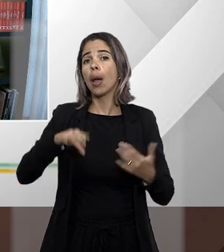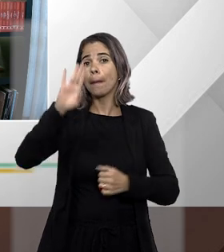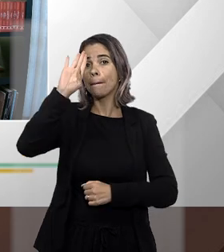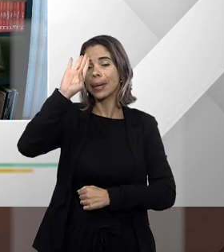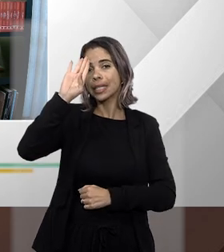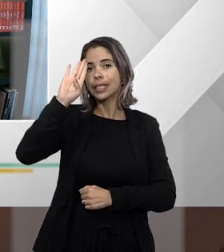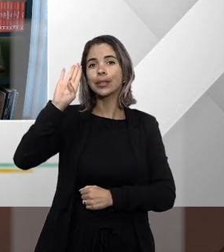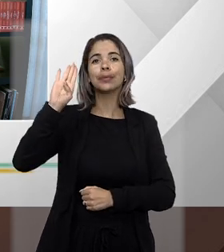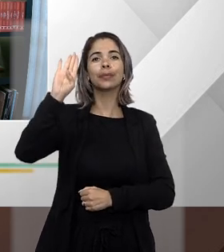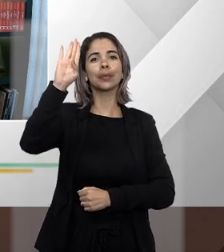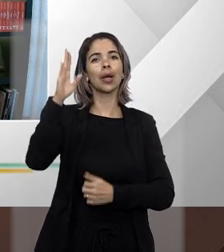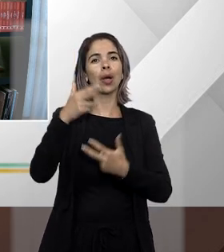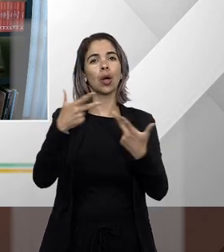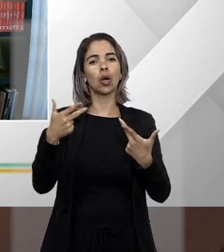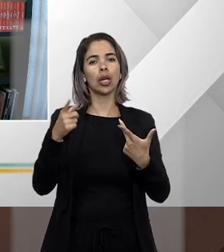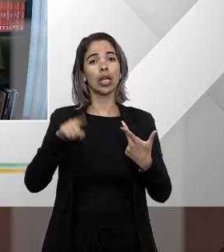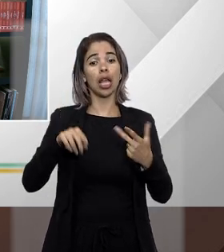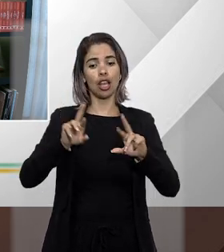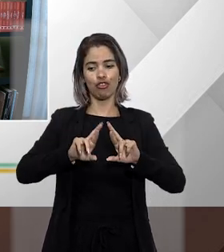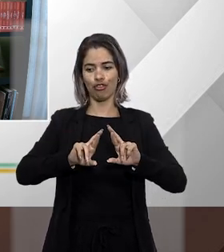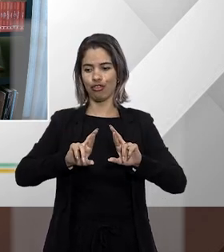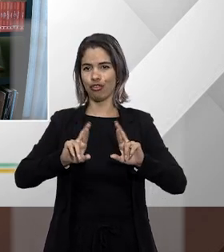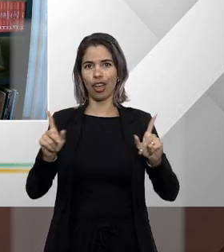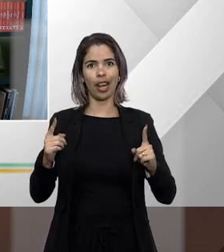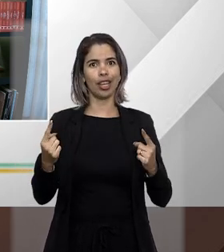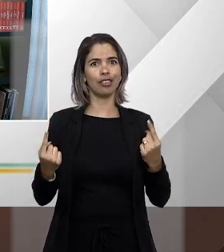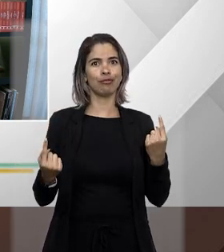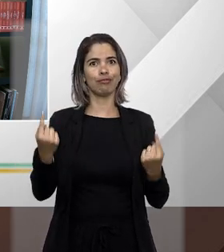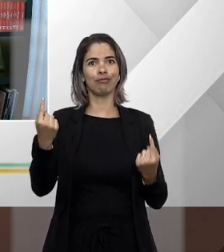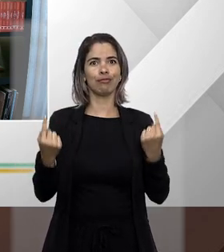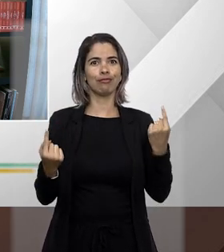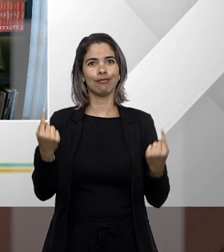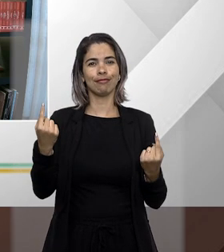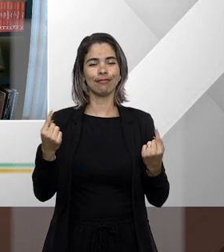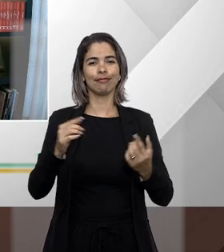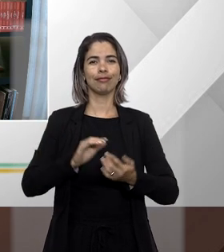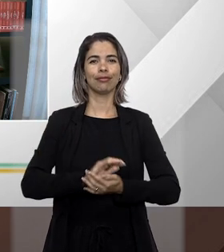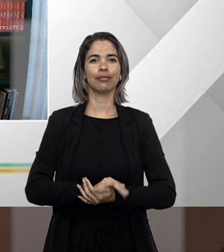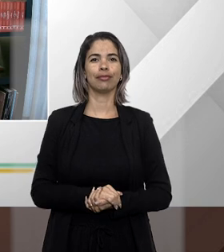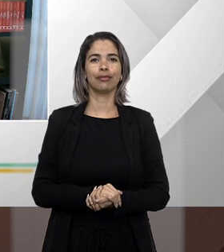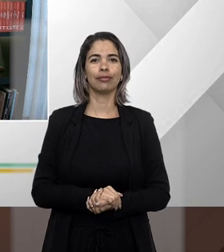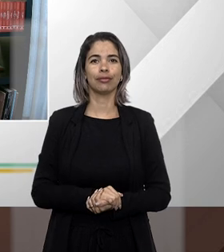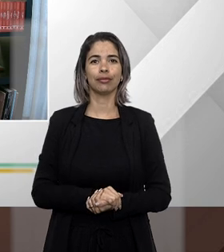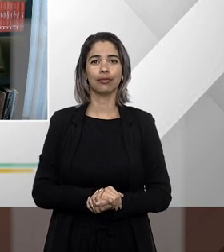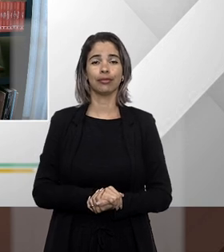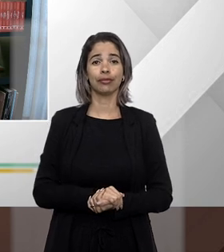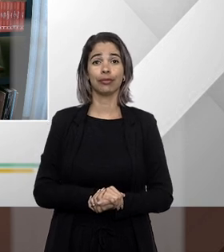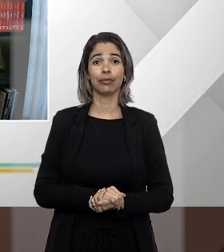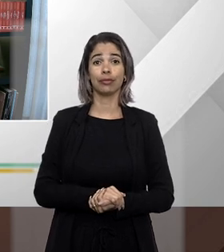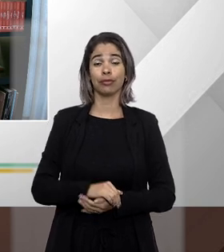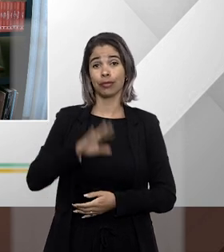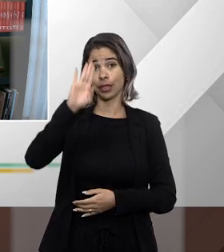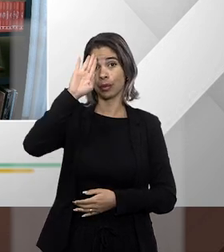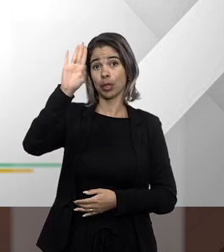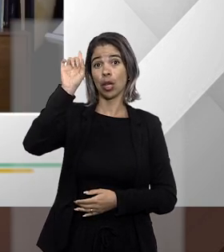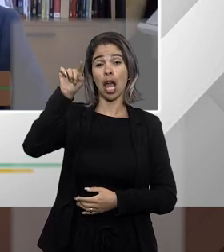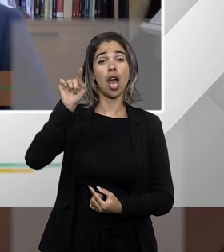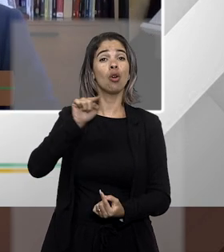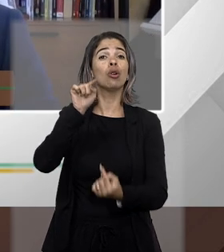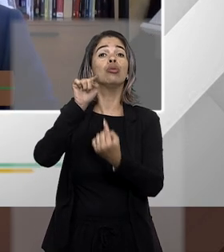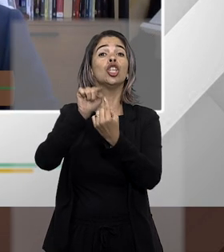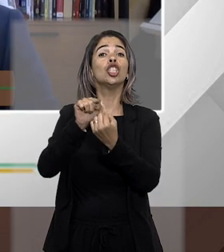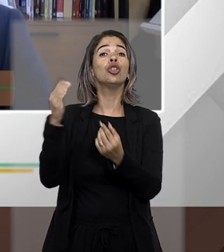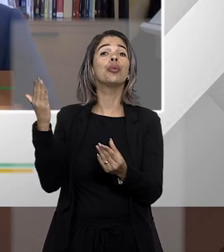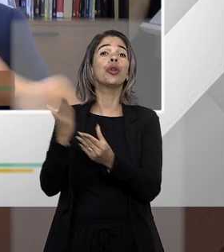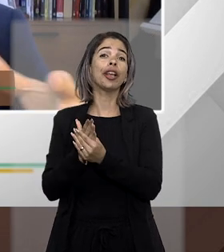esses dois remédios constitucionais o principal ponto é o objeto em si porque apesar demos tutelar o direito